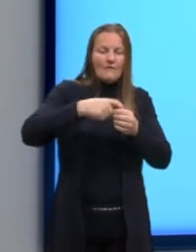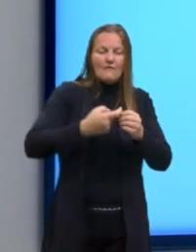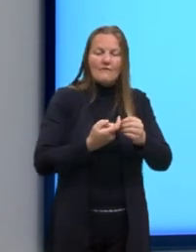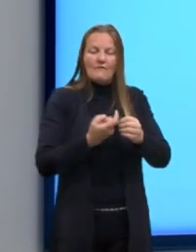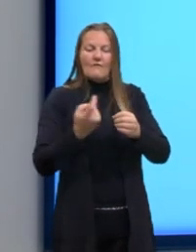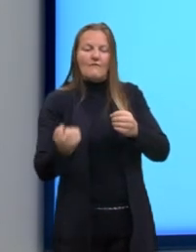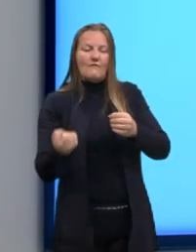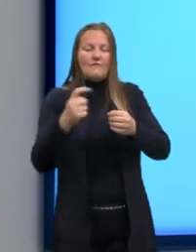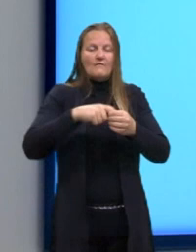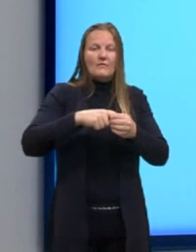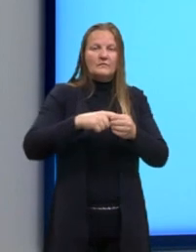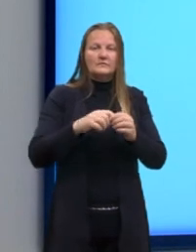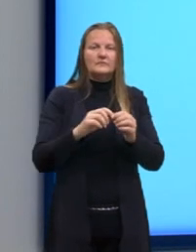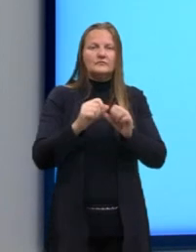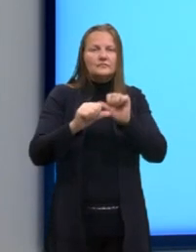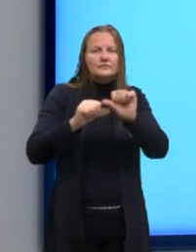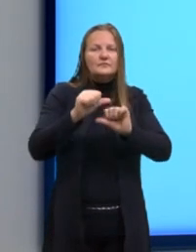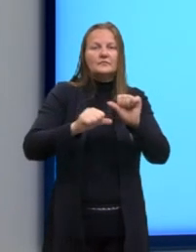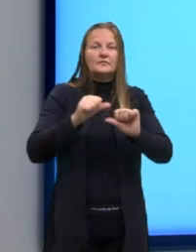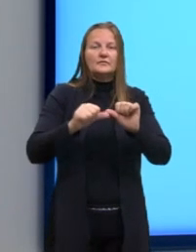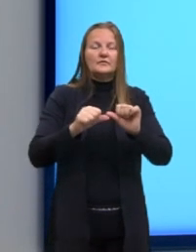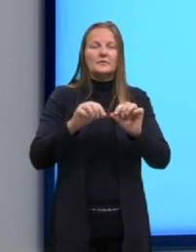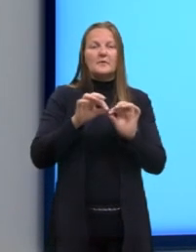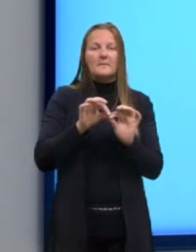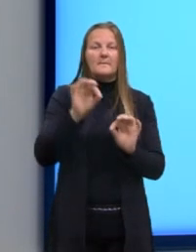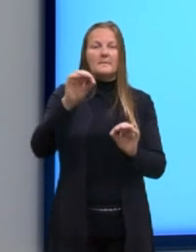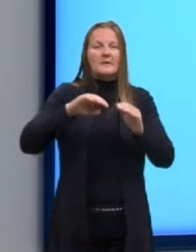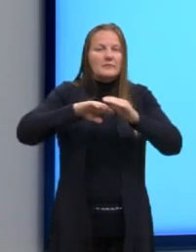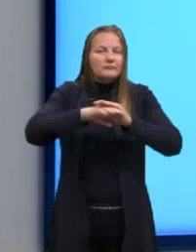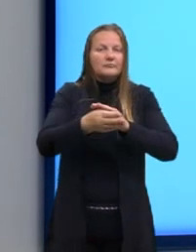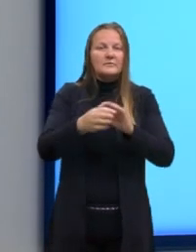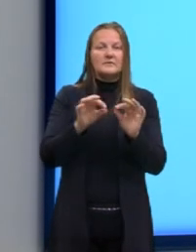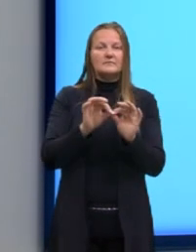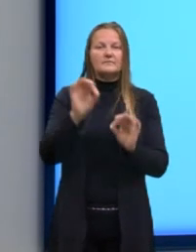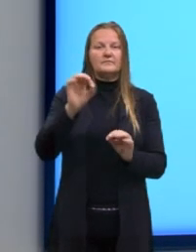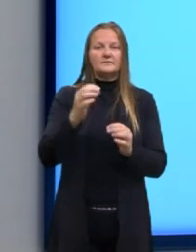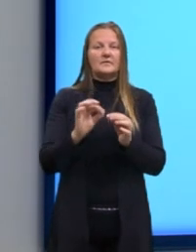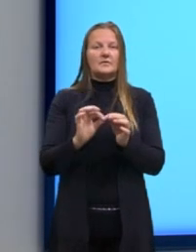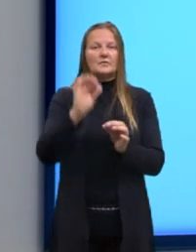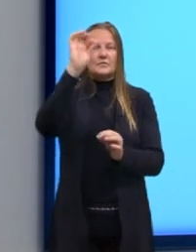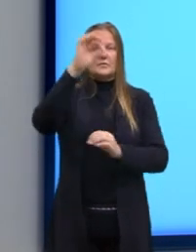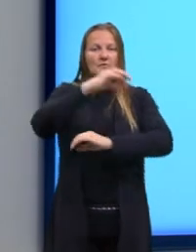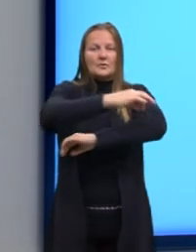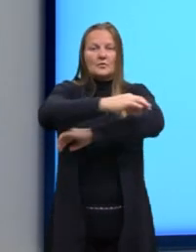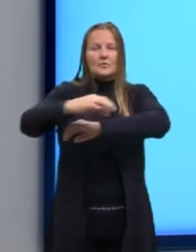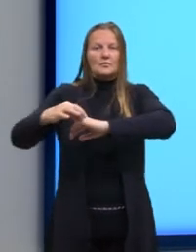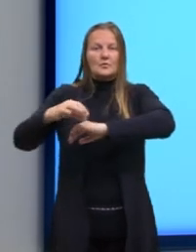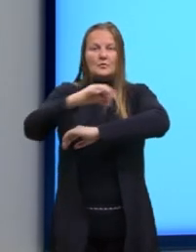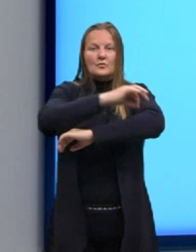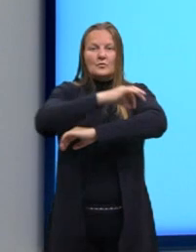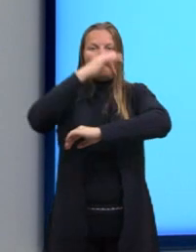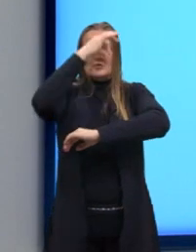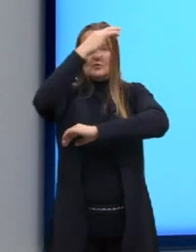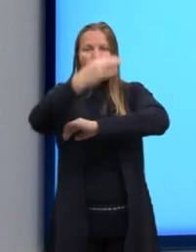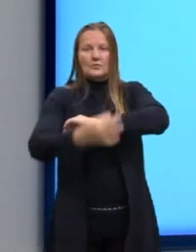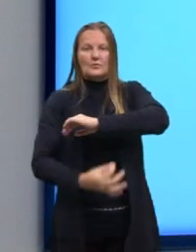dados obtidos em medidas. Então, as conhecidas altitude, latitude e longitude.